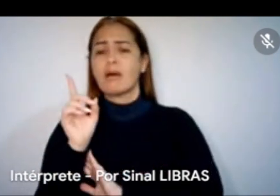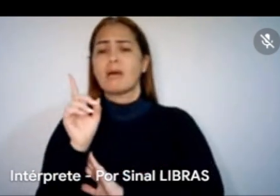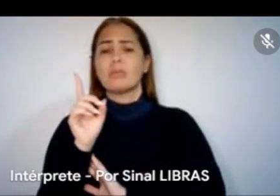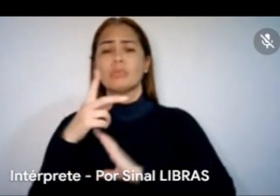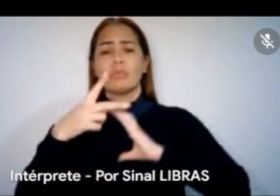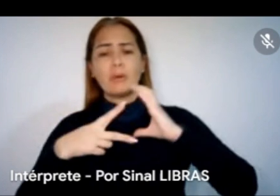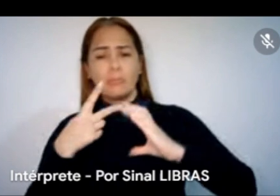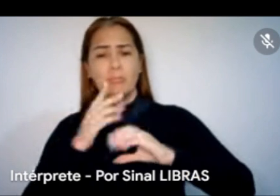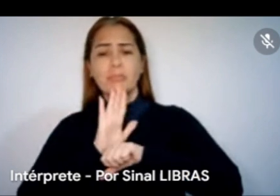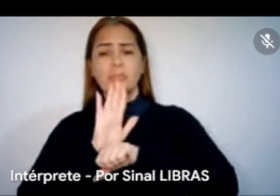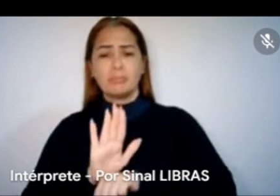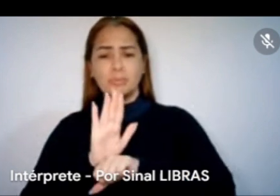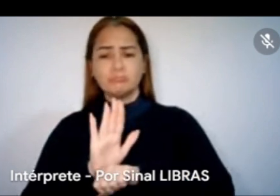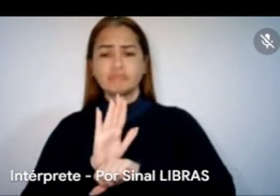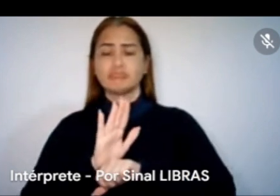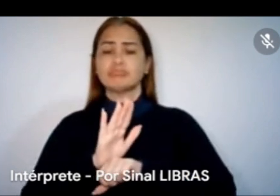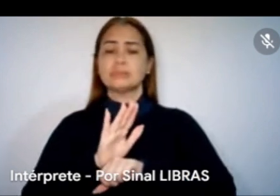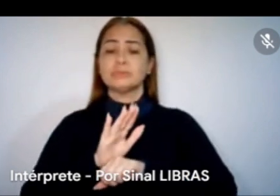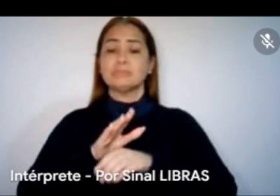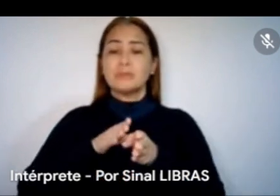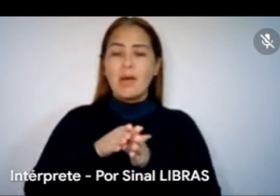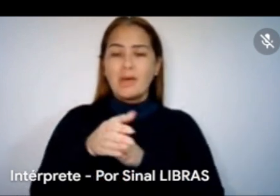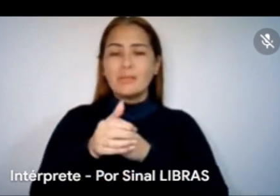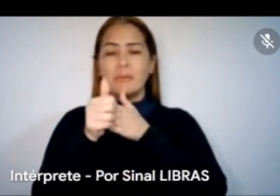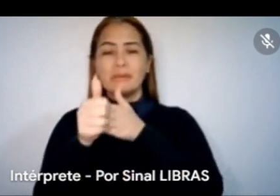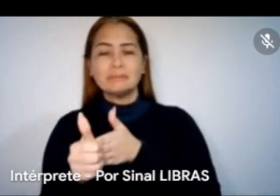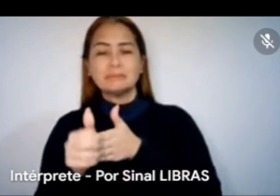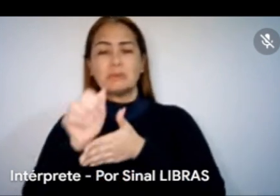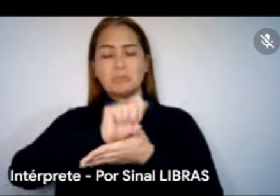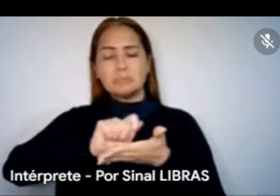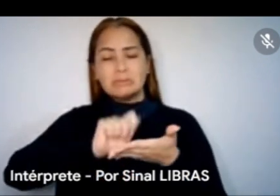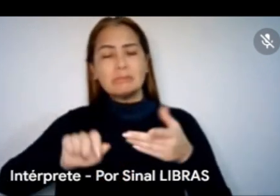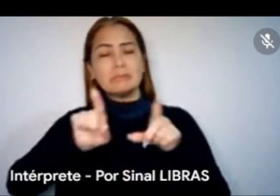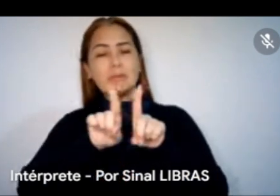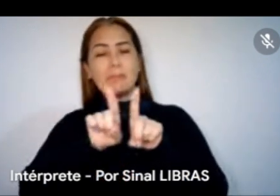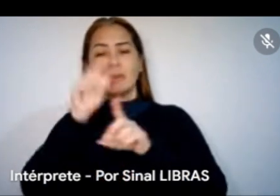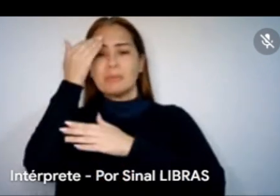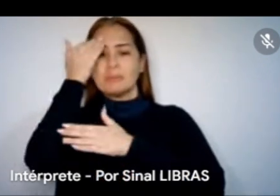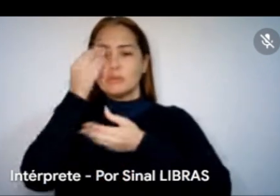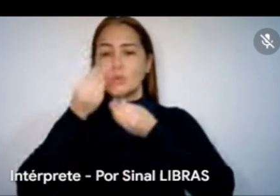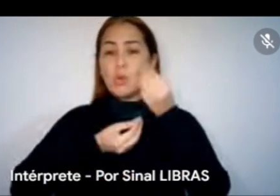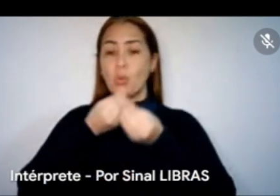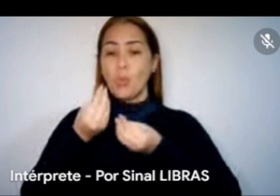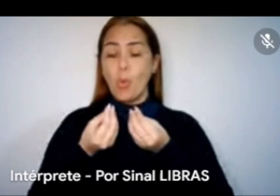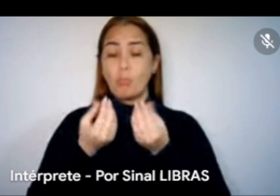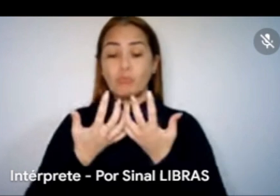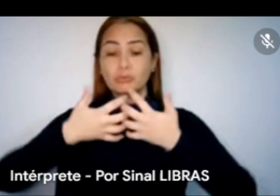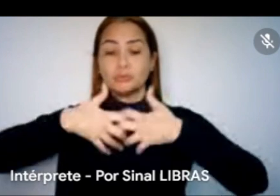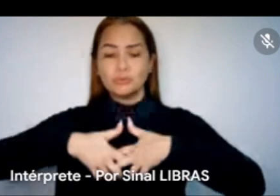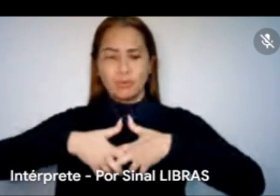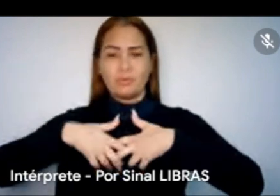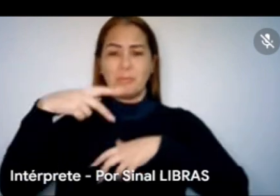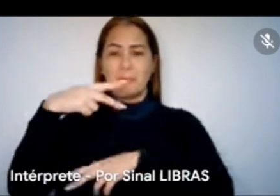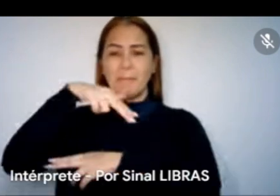ajuda, né, nesse momento de orientação, de escrita, de entendimento de como vai funcionar a PNAD, certo? Mas aqui, eu